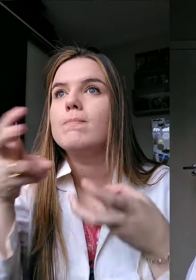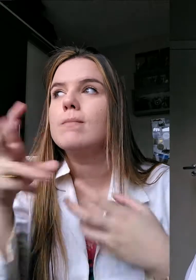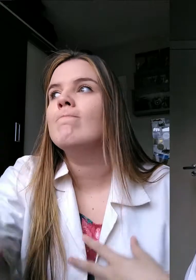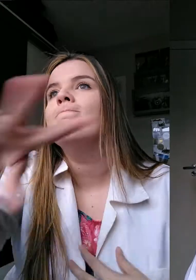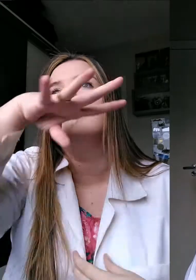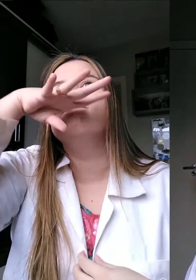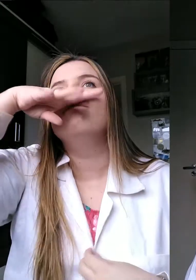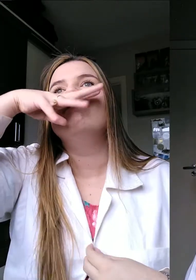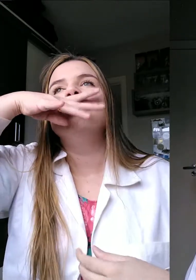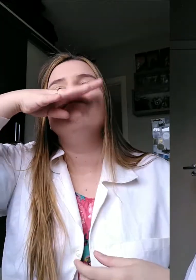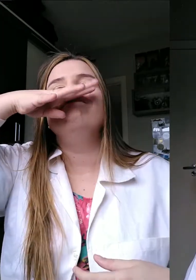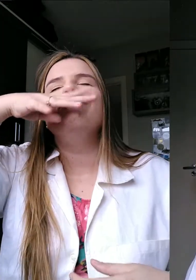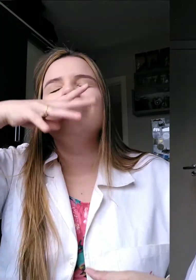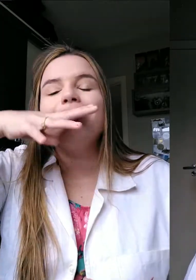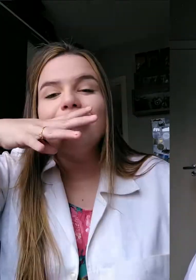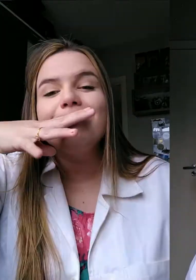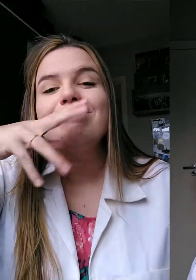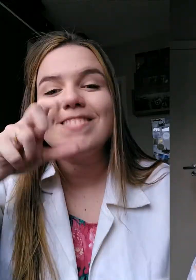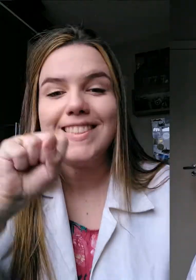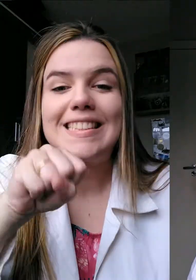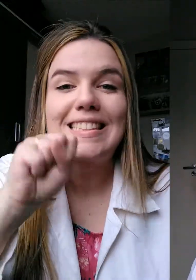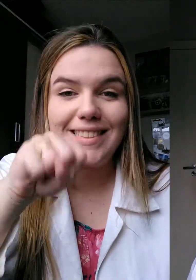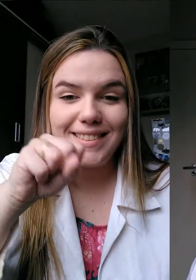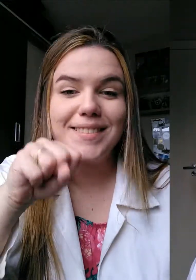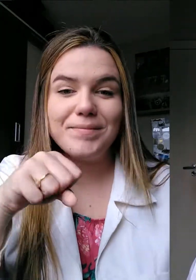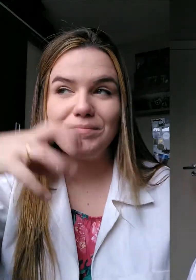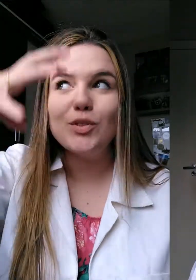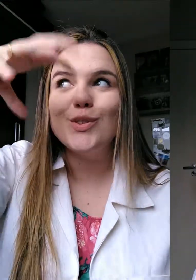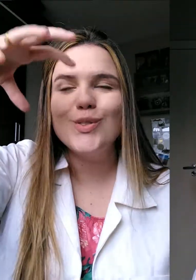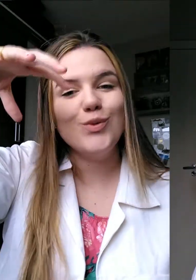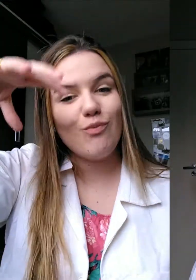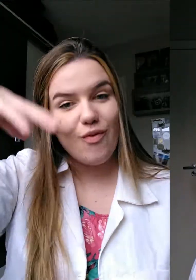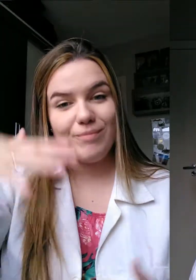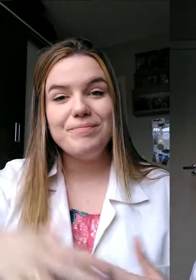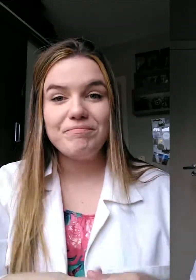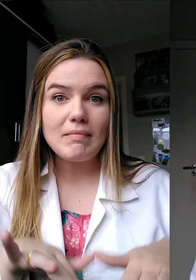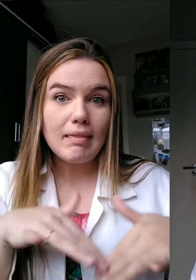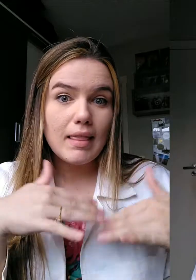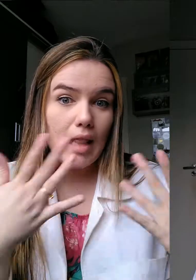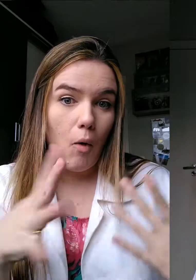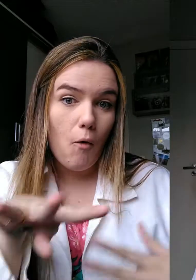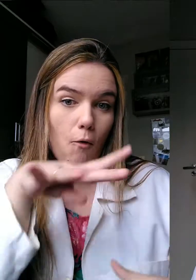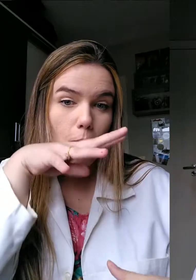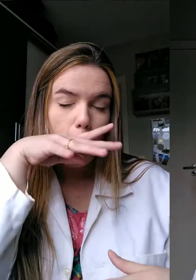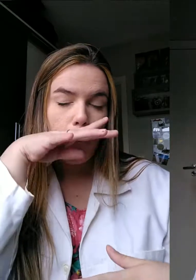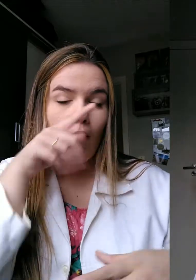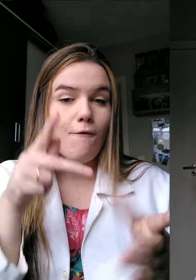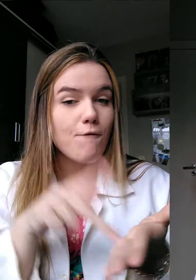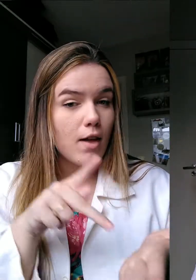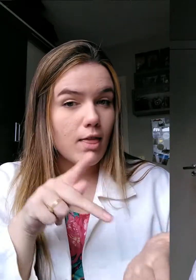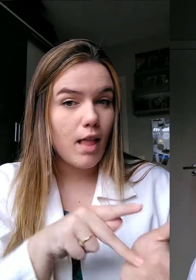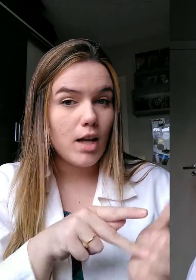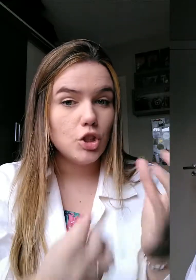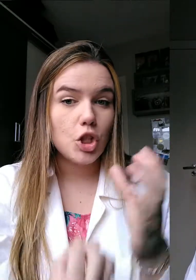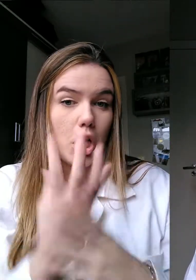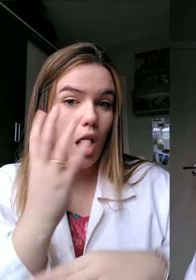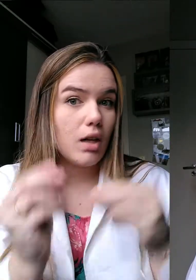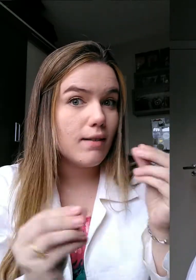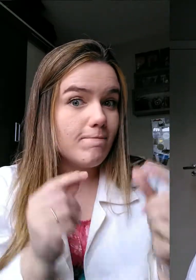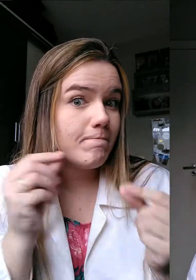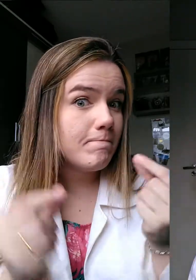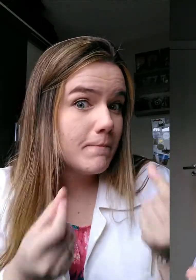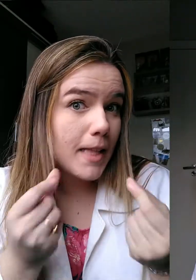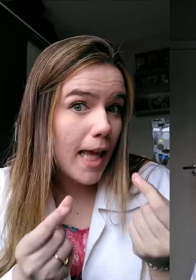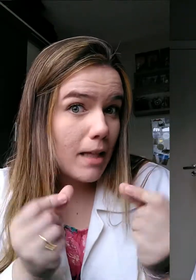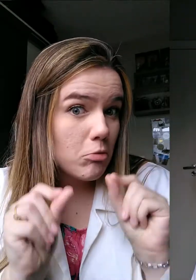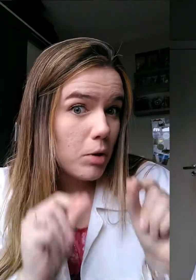cheiro de terra molhada que a gente conhece, né? Então, esse cheiro, na verdade, vem das bactérias que produzem a geosmina.